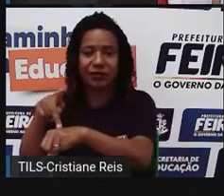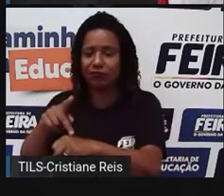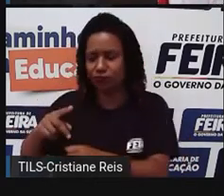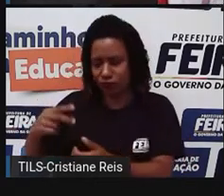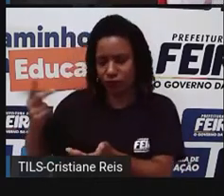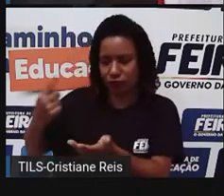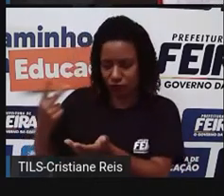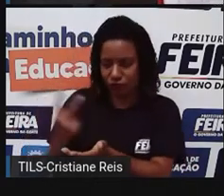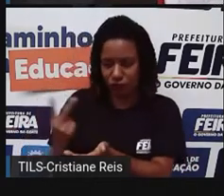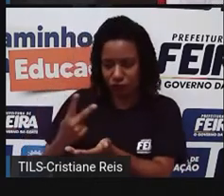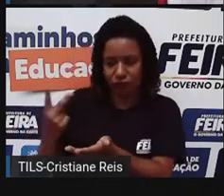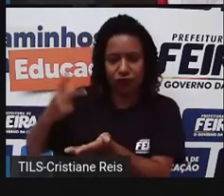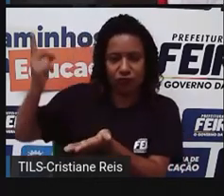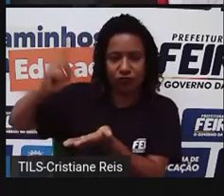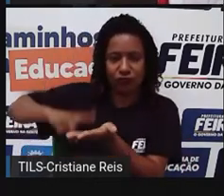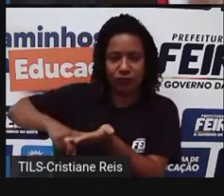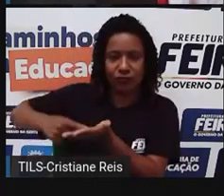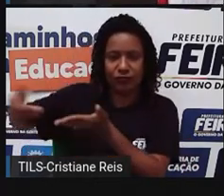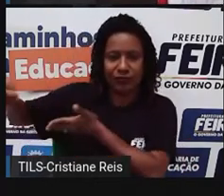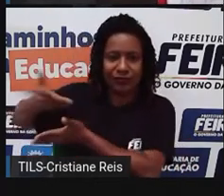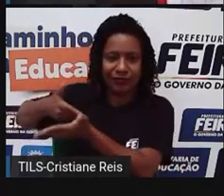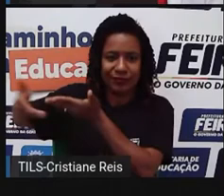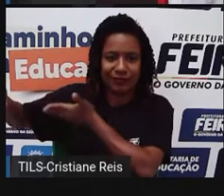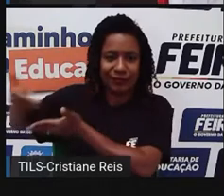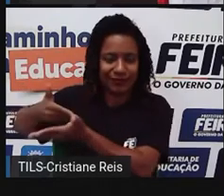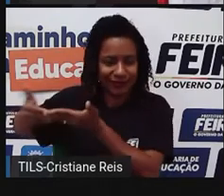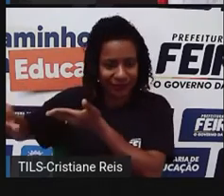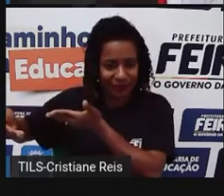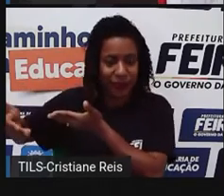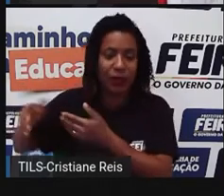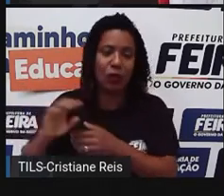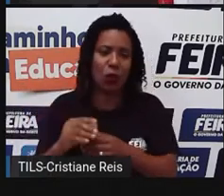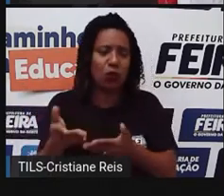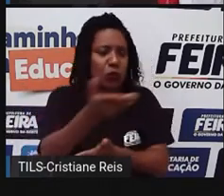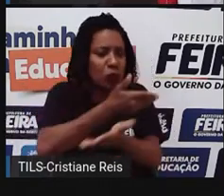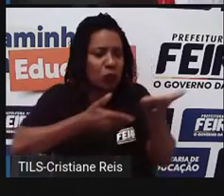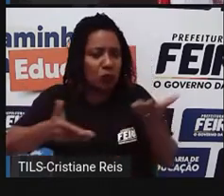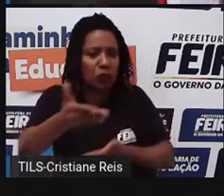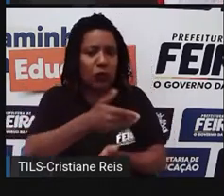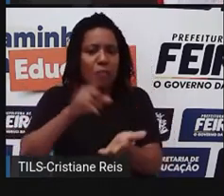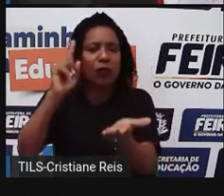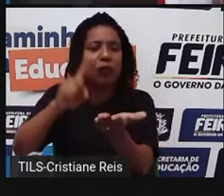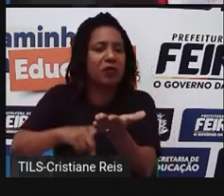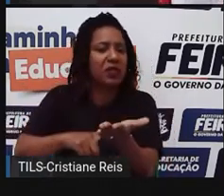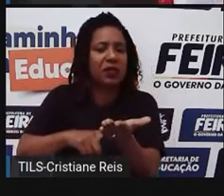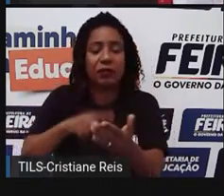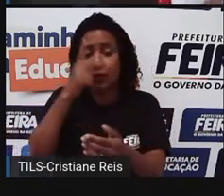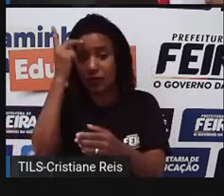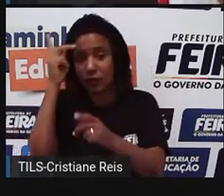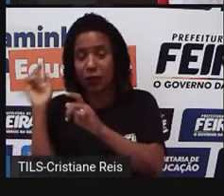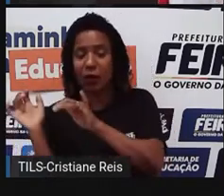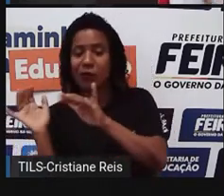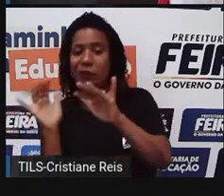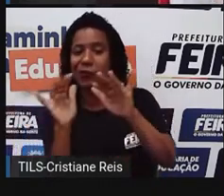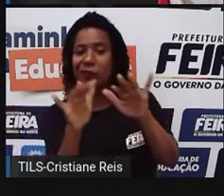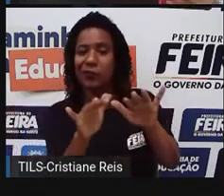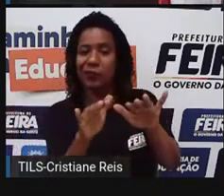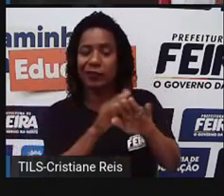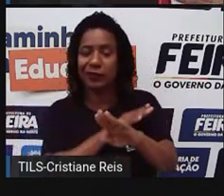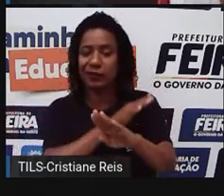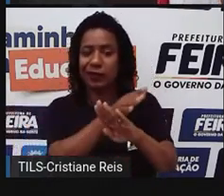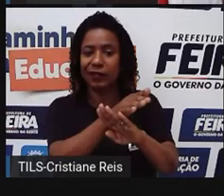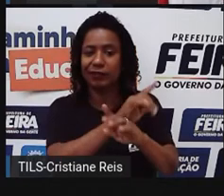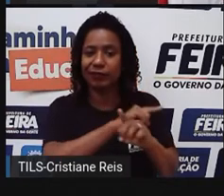determinada entrada de imigrantes, ou eles, né, liberam, no caso, né, os Estados Unidos e o México ali, tem uma